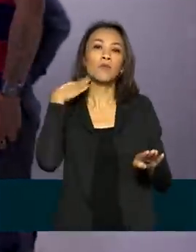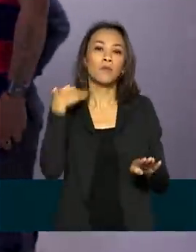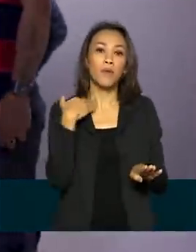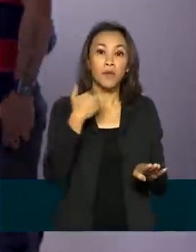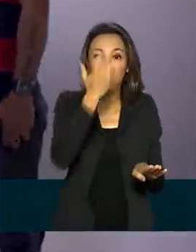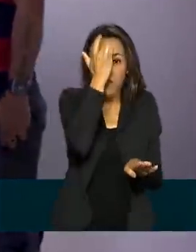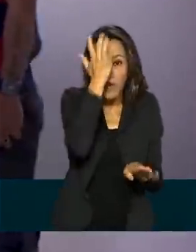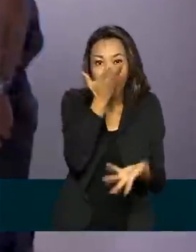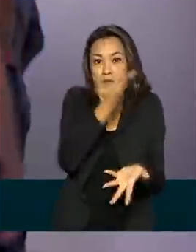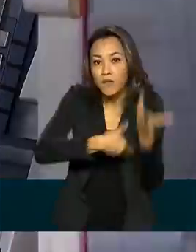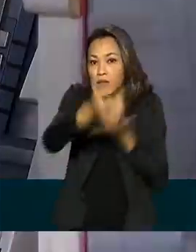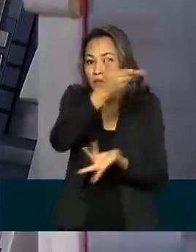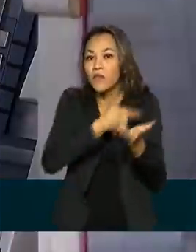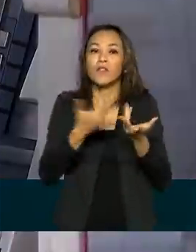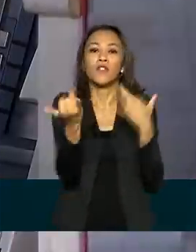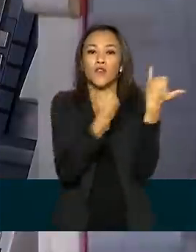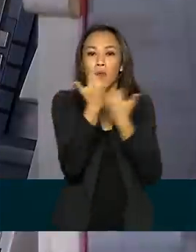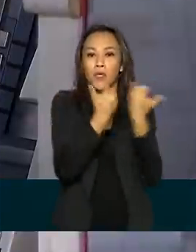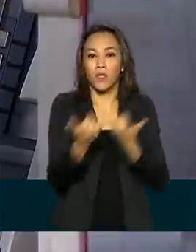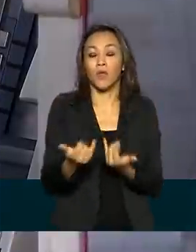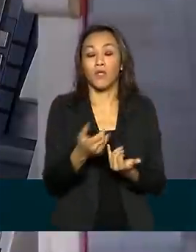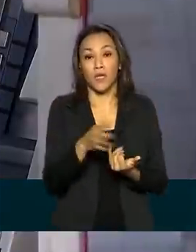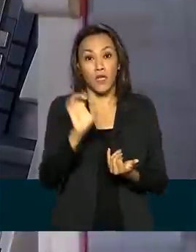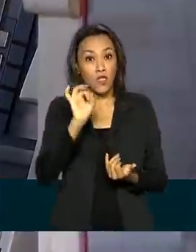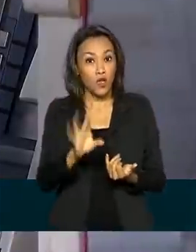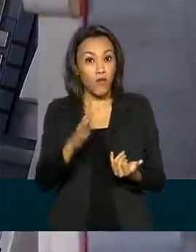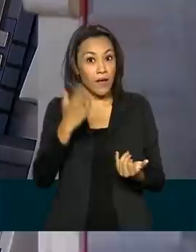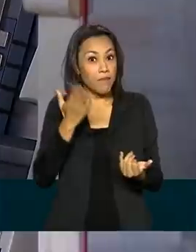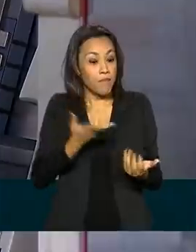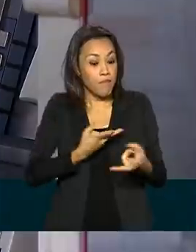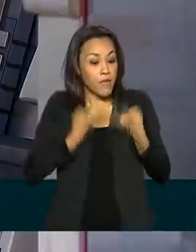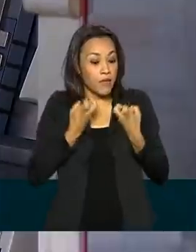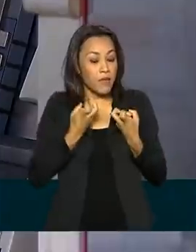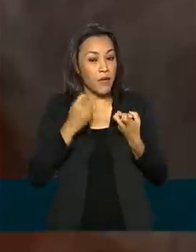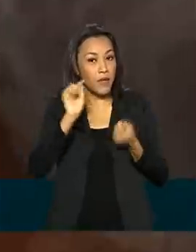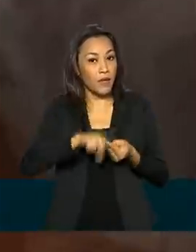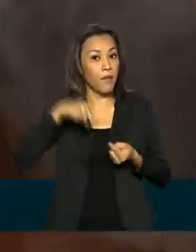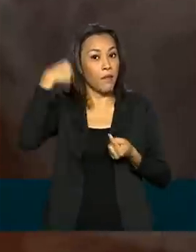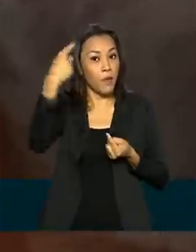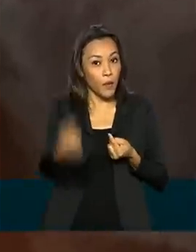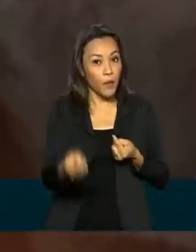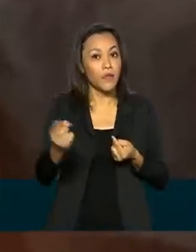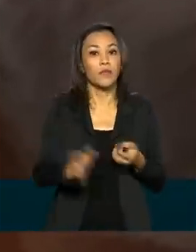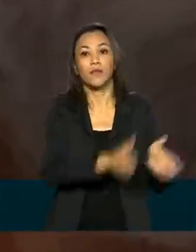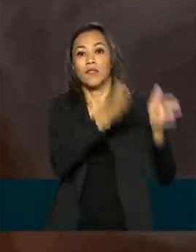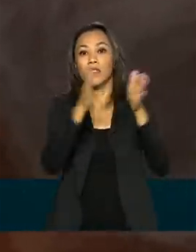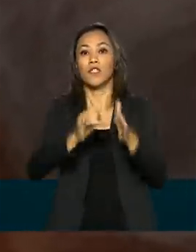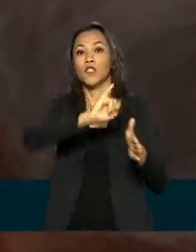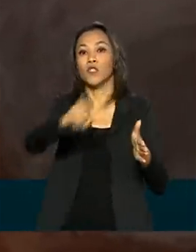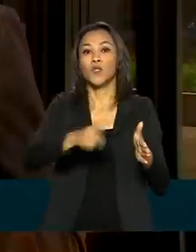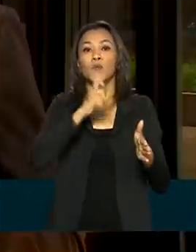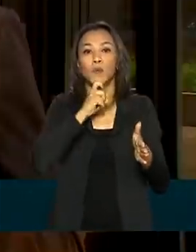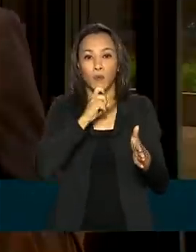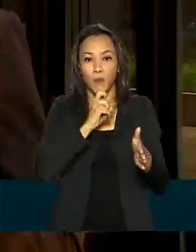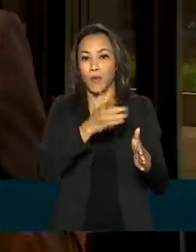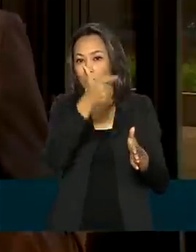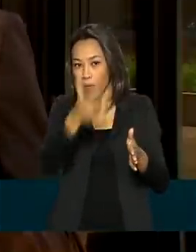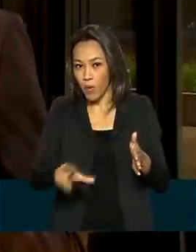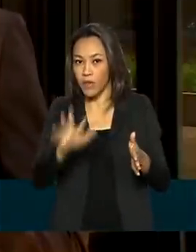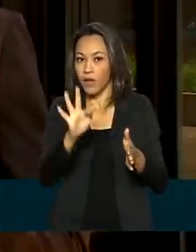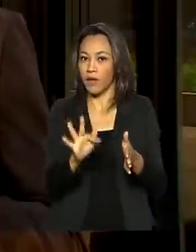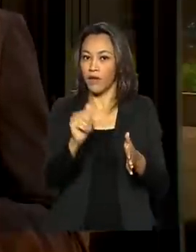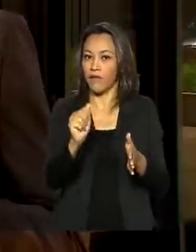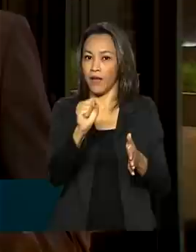compartilhamento dos dados. O usuário final só vai sentir as mudanças na próxima fase prevista para julho deste ano. O Banco